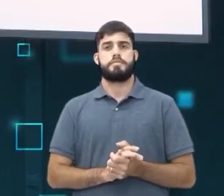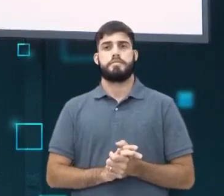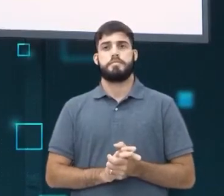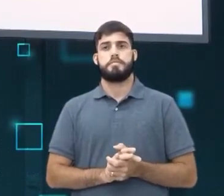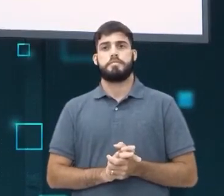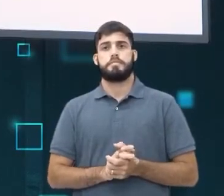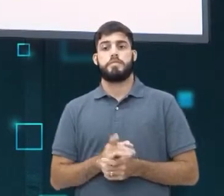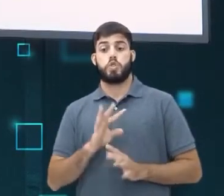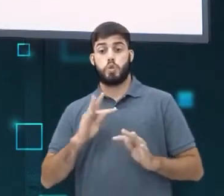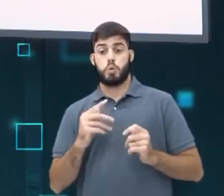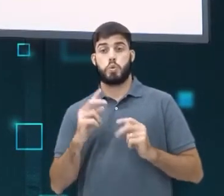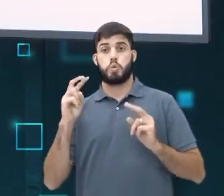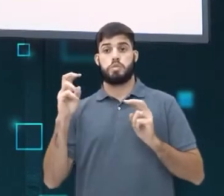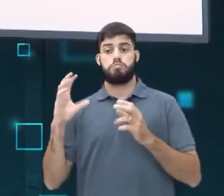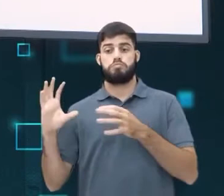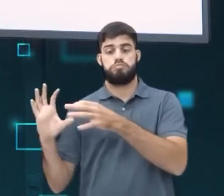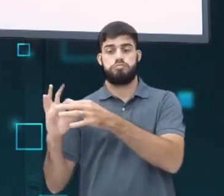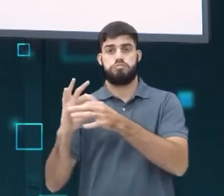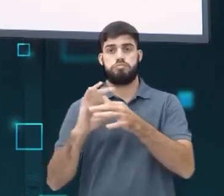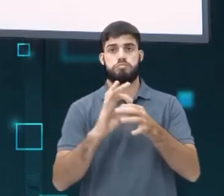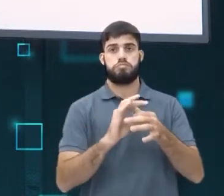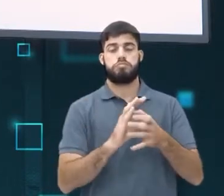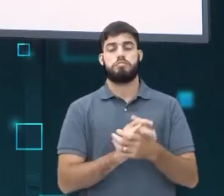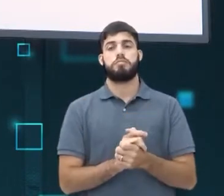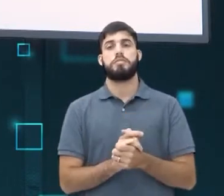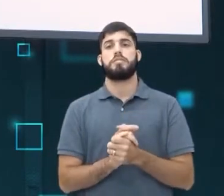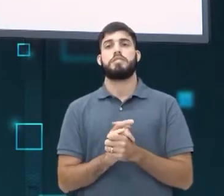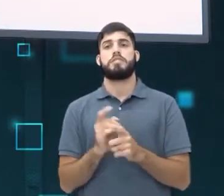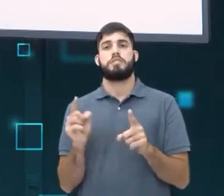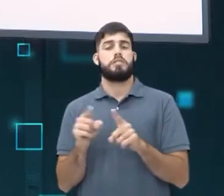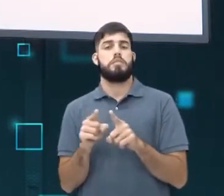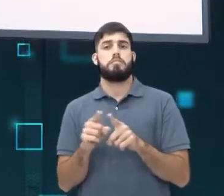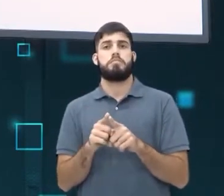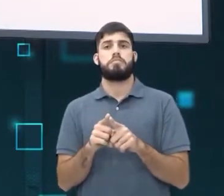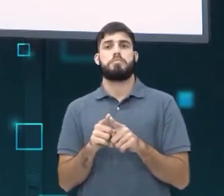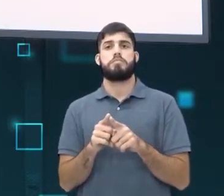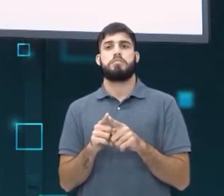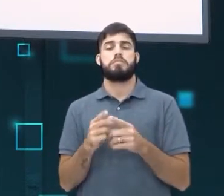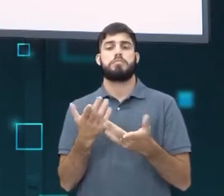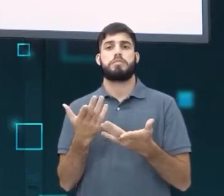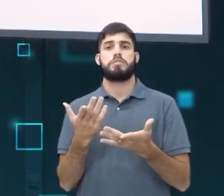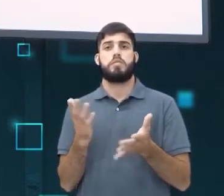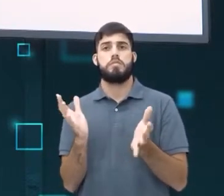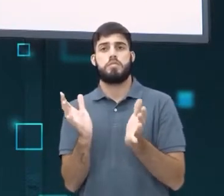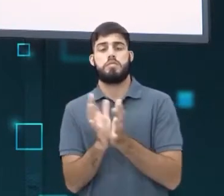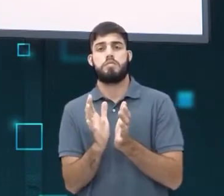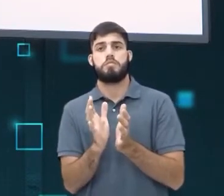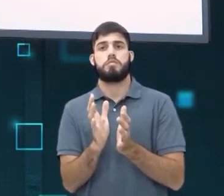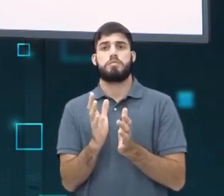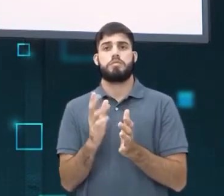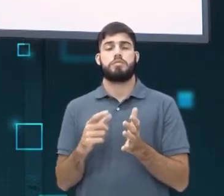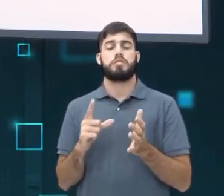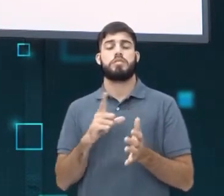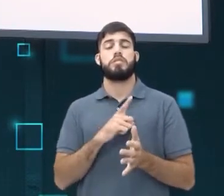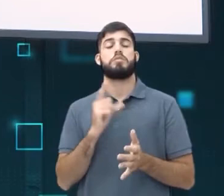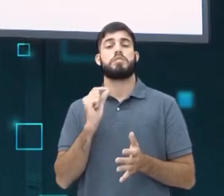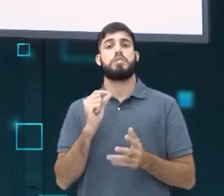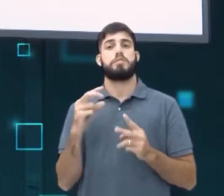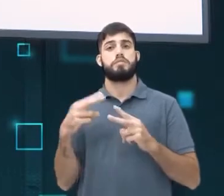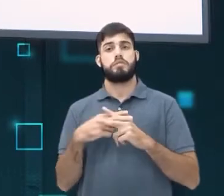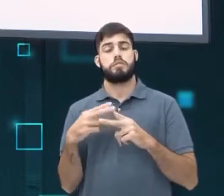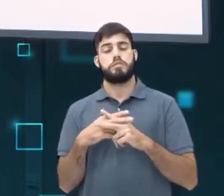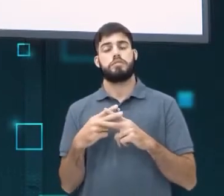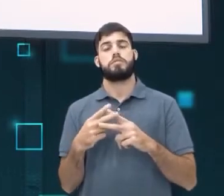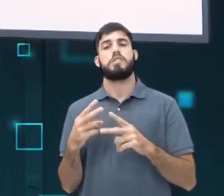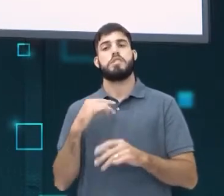esses assuntos aqui, eles estão interligados e que de alguma forma, quando estão agrupados, geram violência, tanto